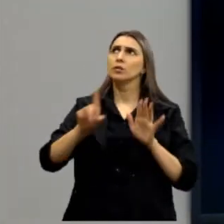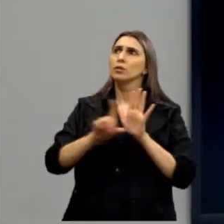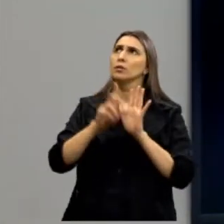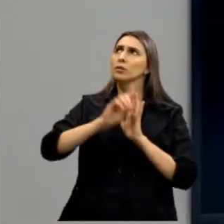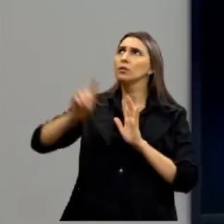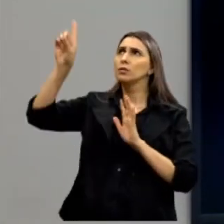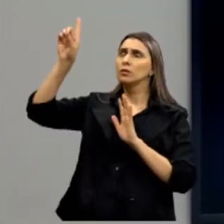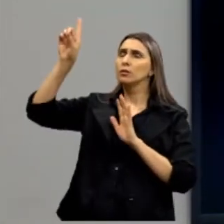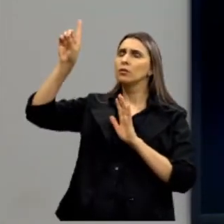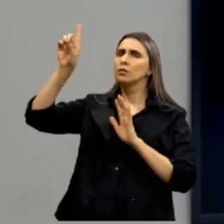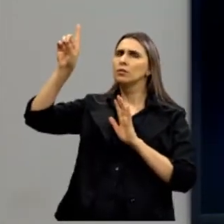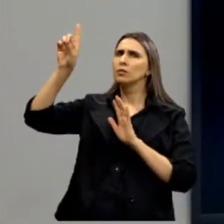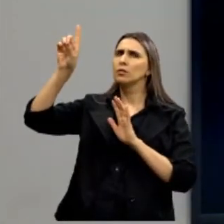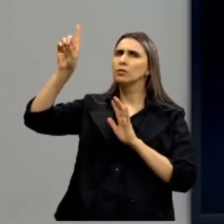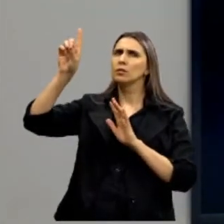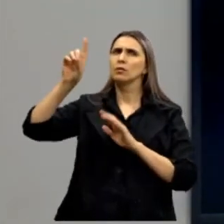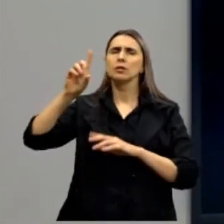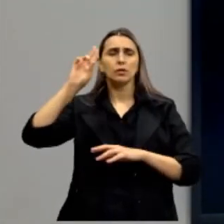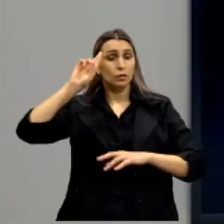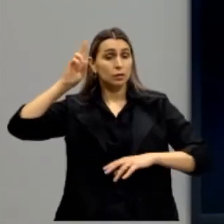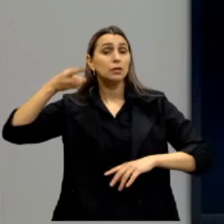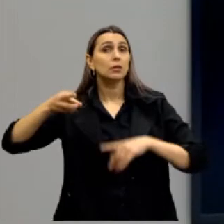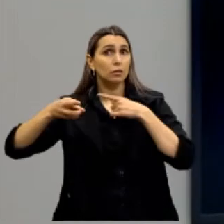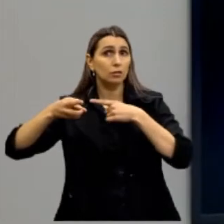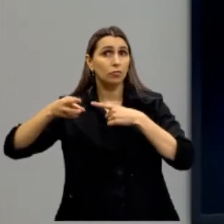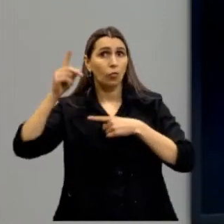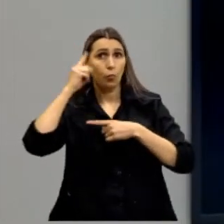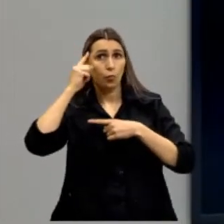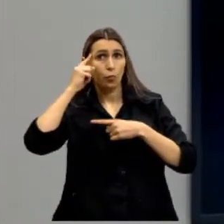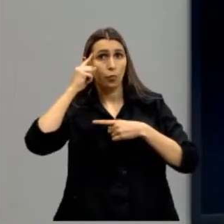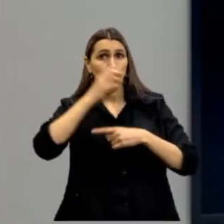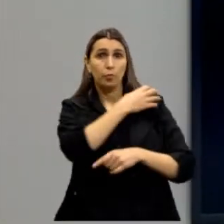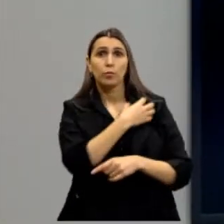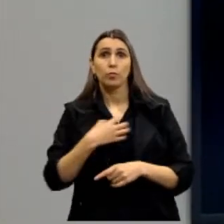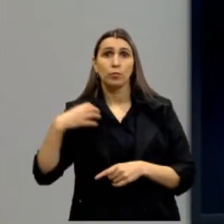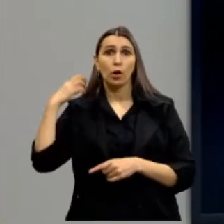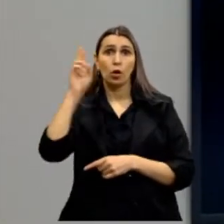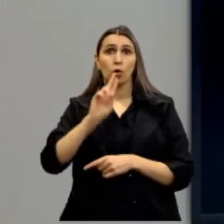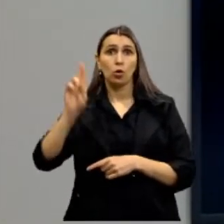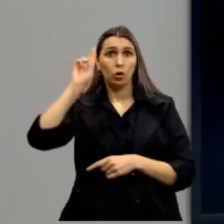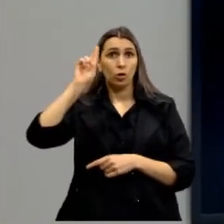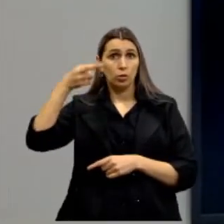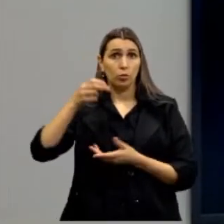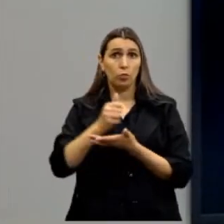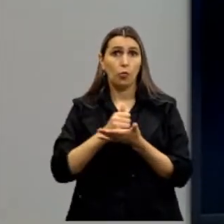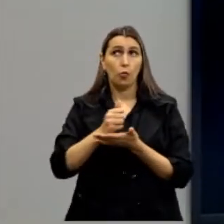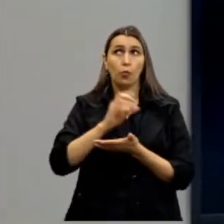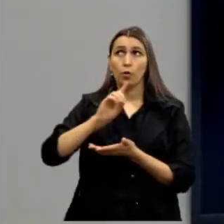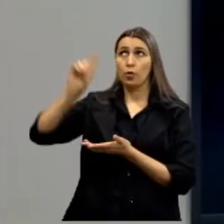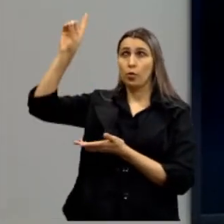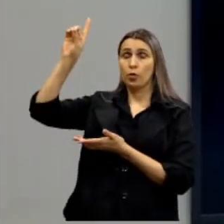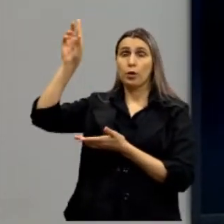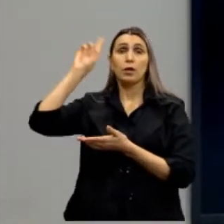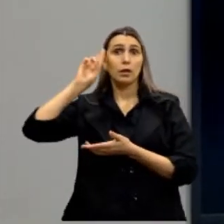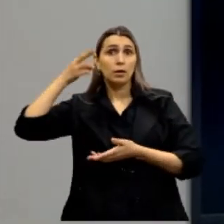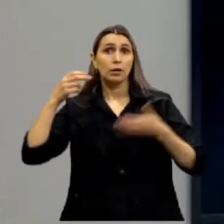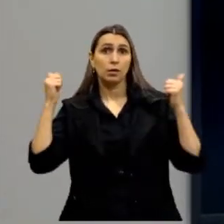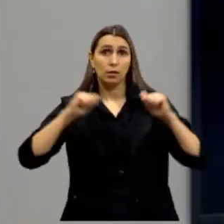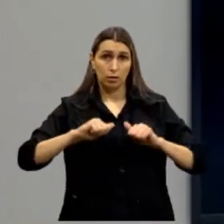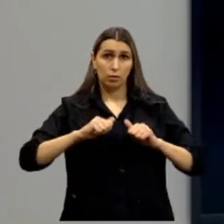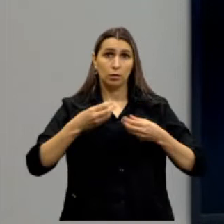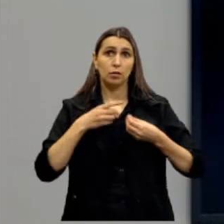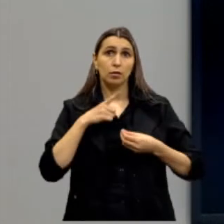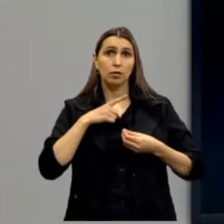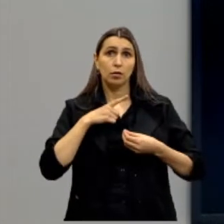da razão, temos que pensar que ele um aristotélico, usa a razão, então a partir das leis divinas e da razão, na capacidade